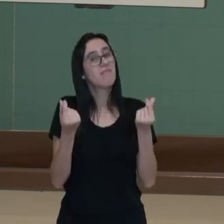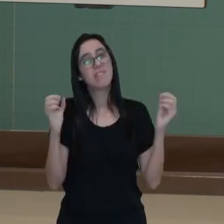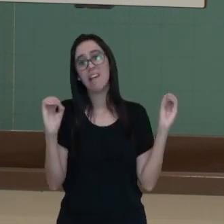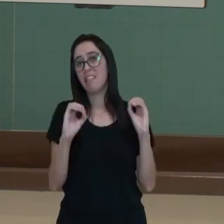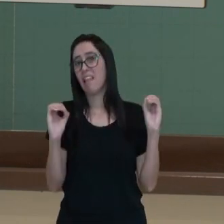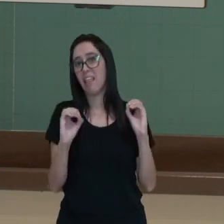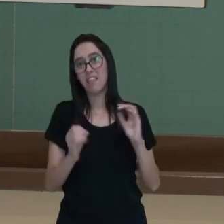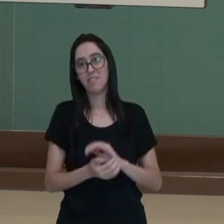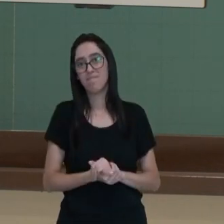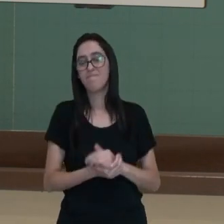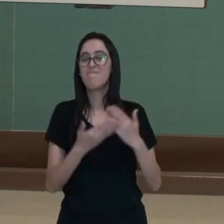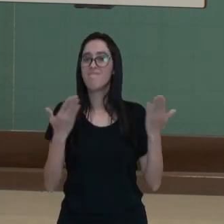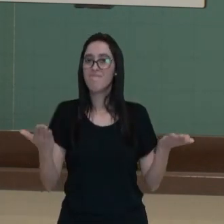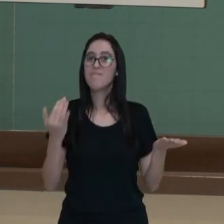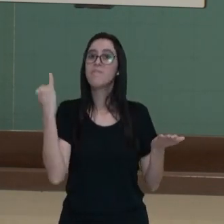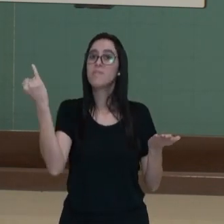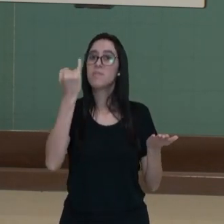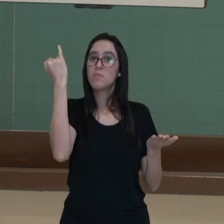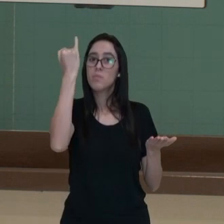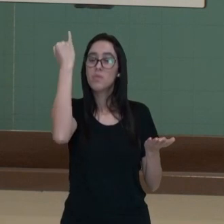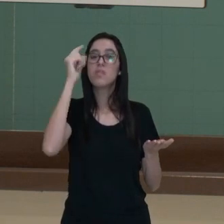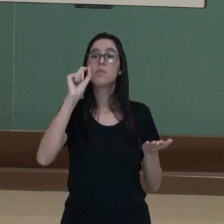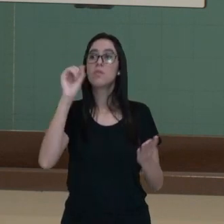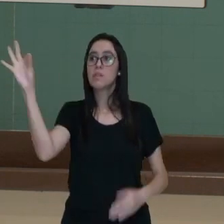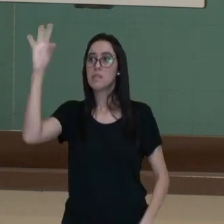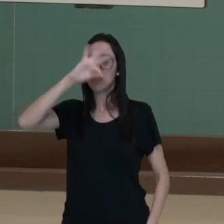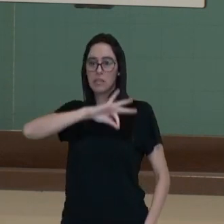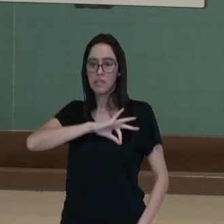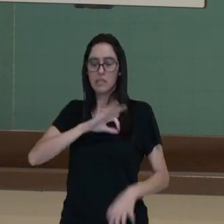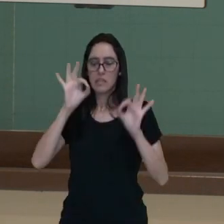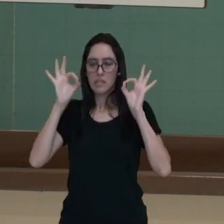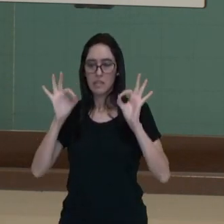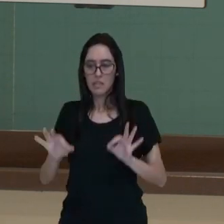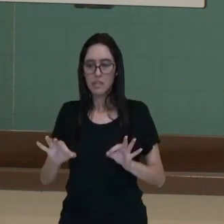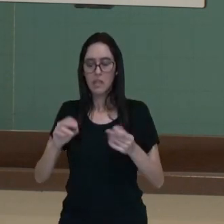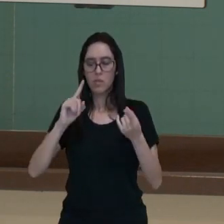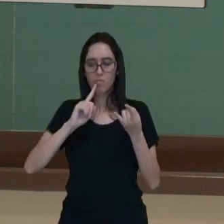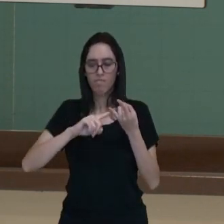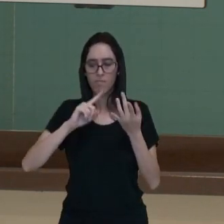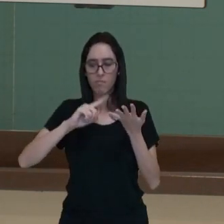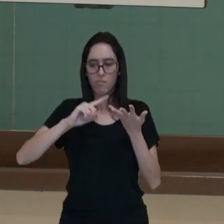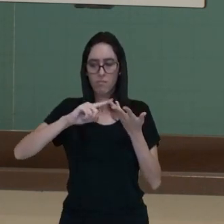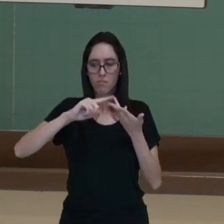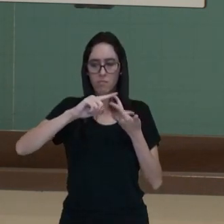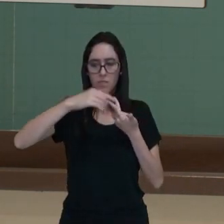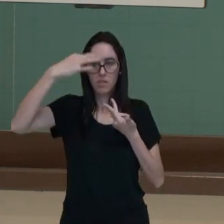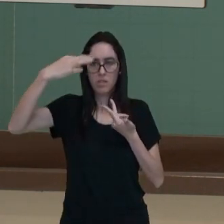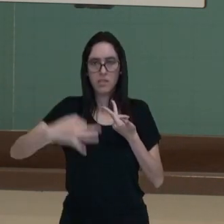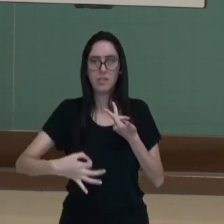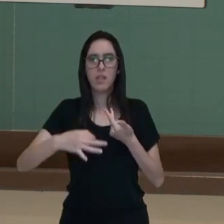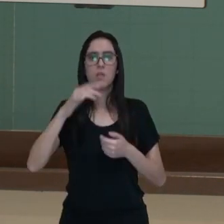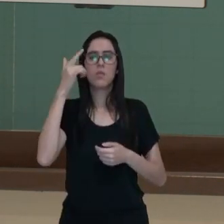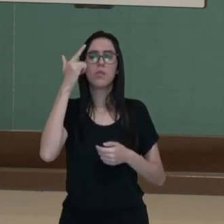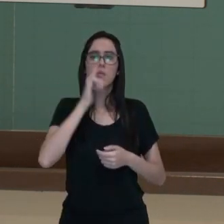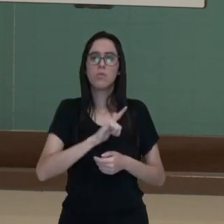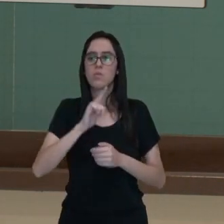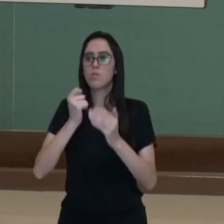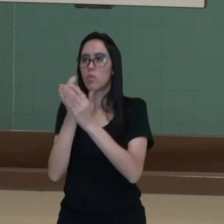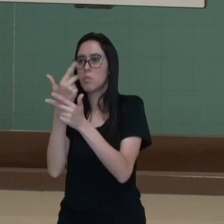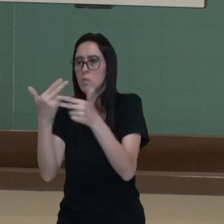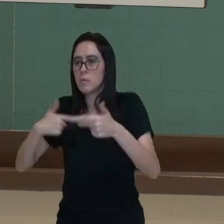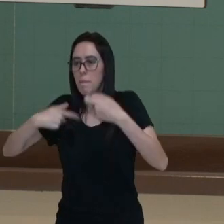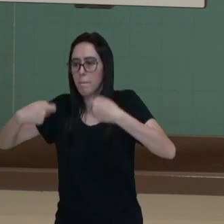Então, é muito importante que os seus ganhos sejam suficientes, gente, para cobrir suas necessidades, garantir o lazer e criar uma